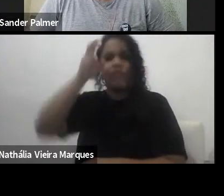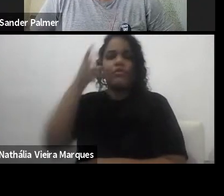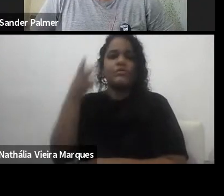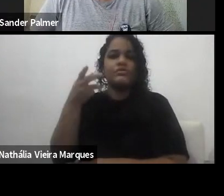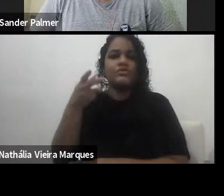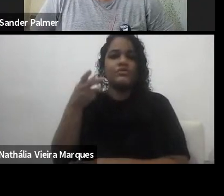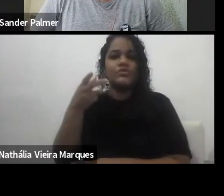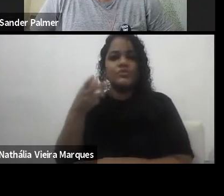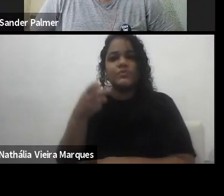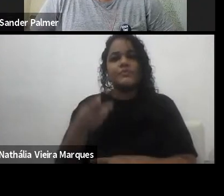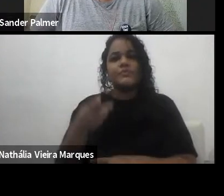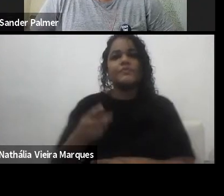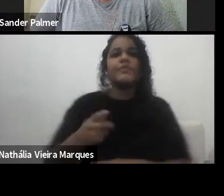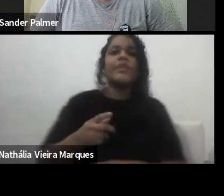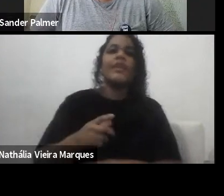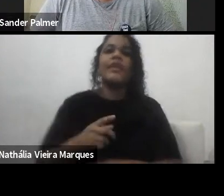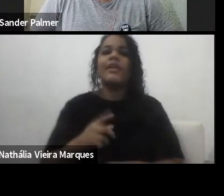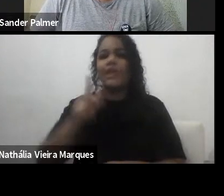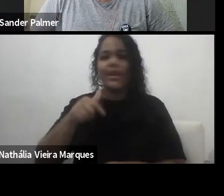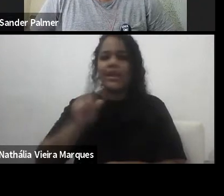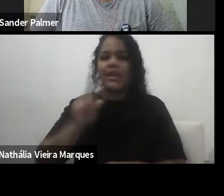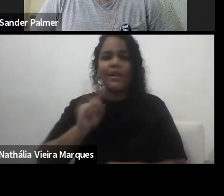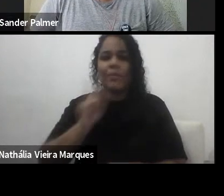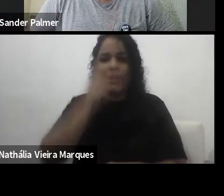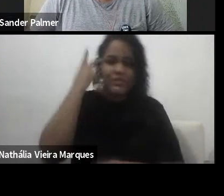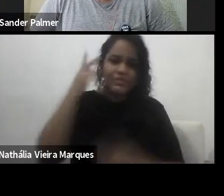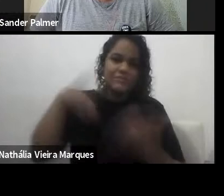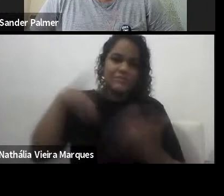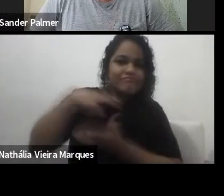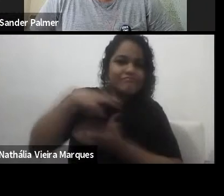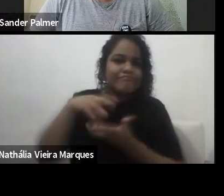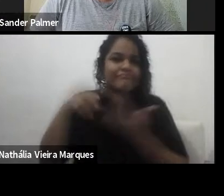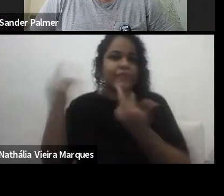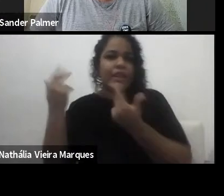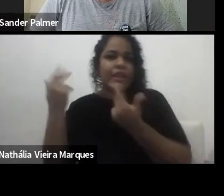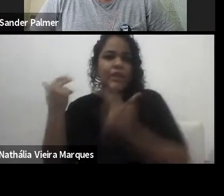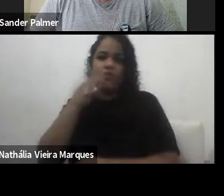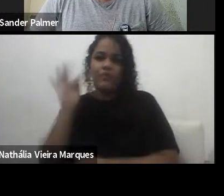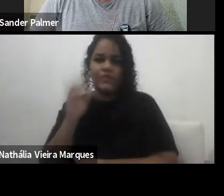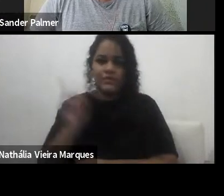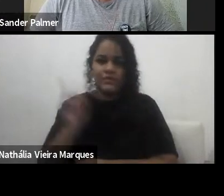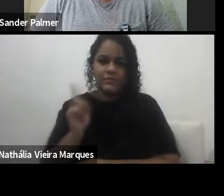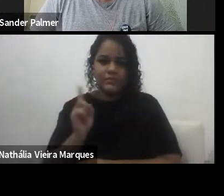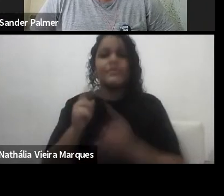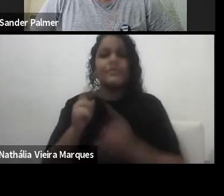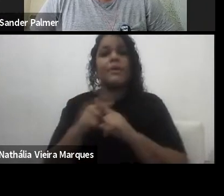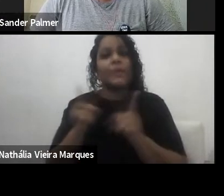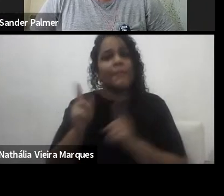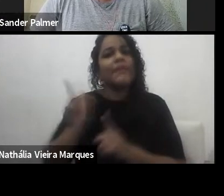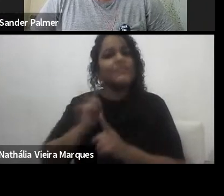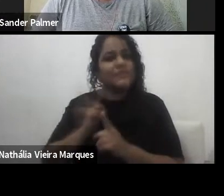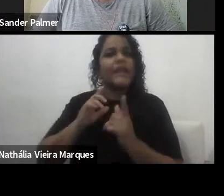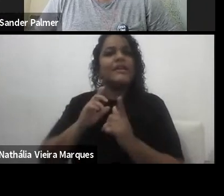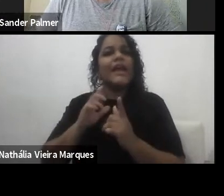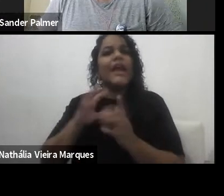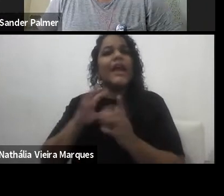revolucionário como a Revolução Francesa, mas o que a gente vai ter é um movimento reformador,